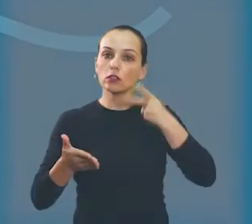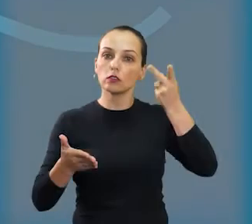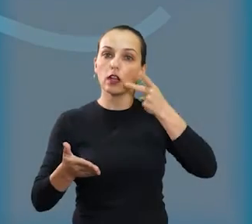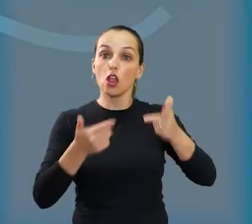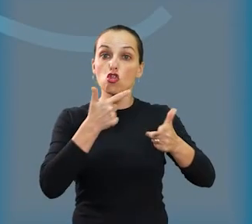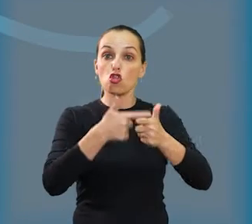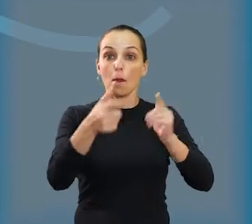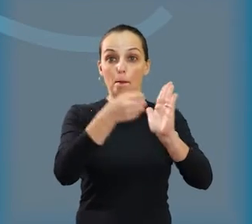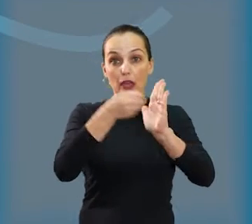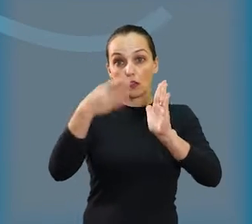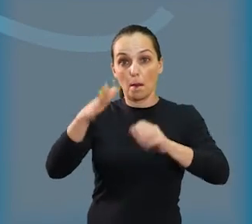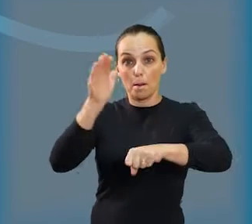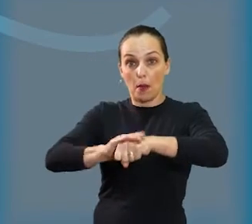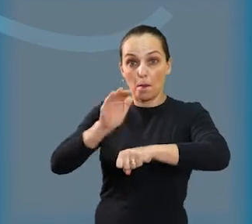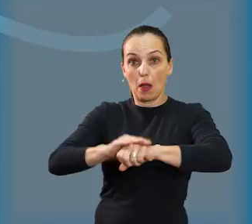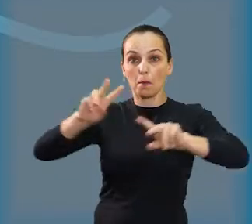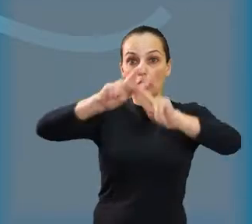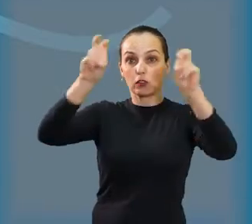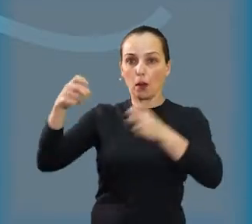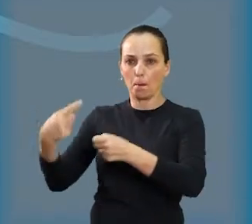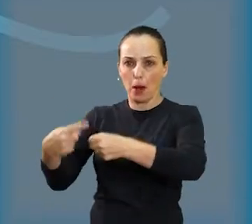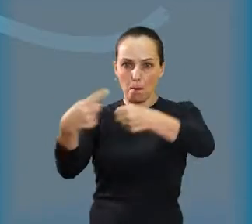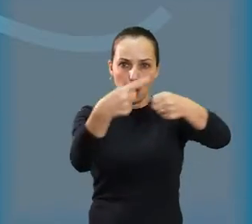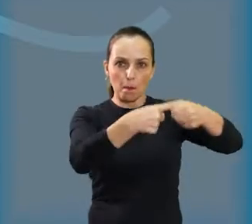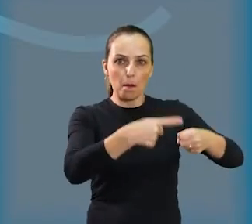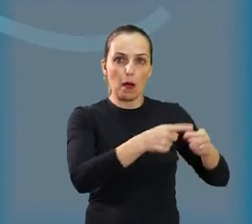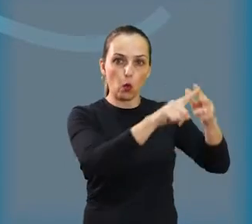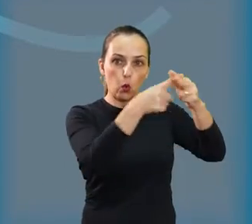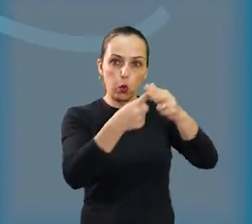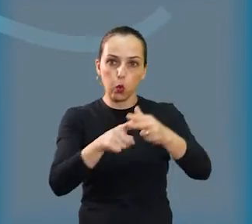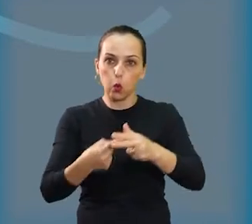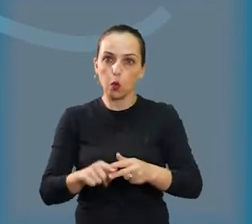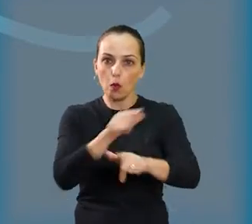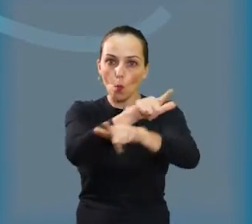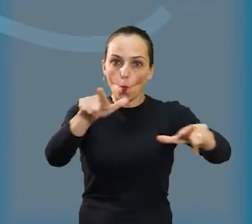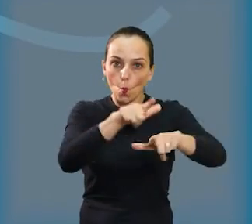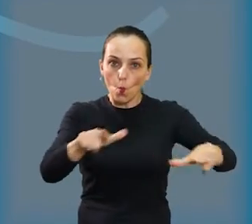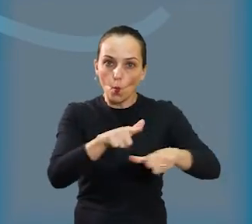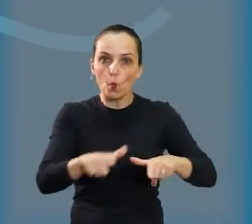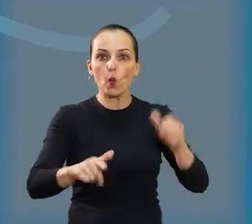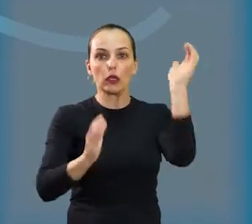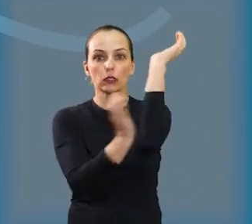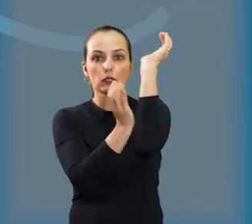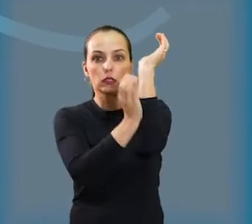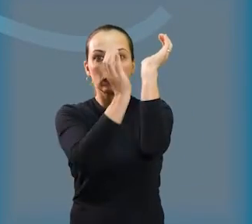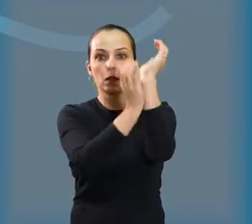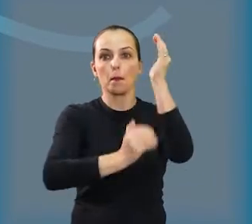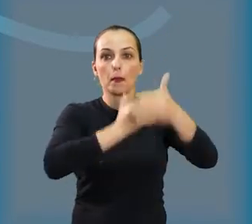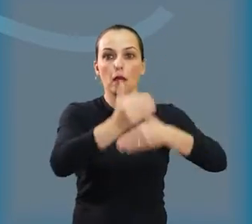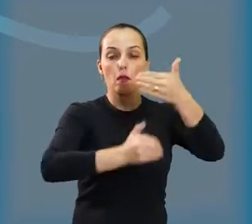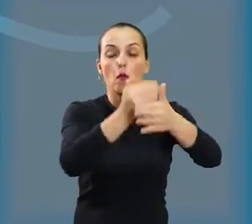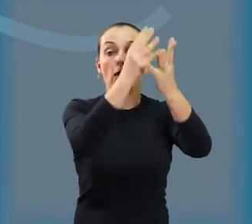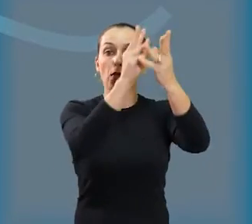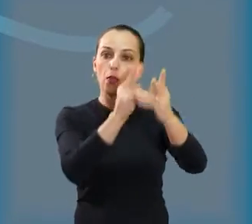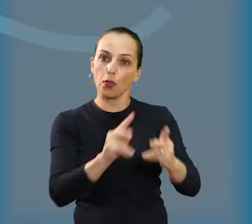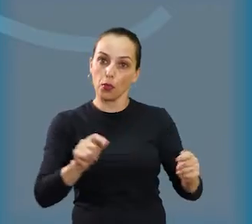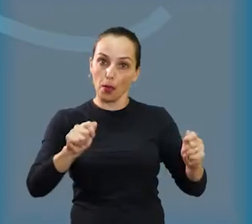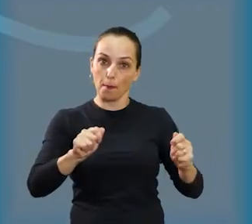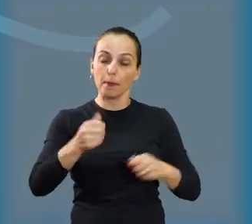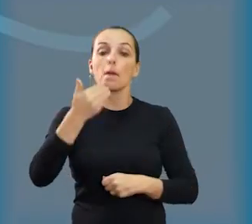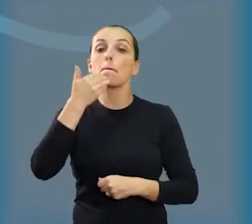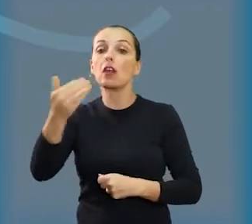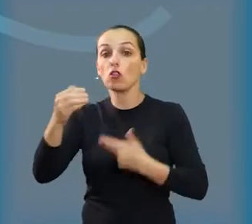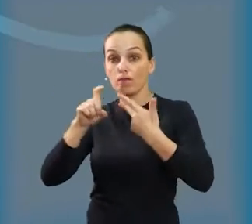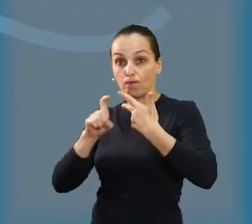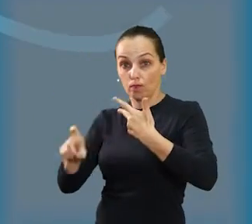Vim falar com vocês hoje sobre a indicação que realizei solicitando a Prefeitura de Araraquara que seja estudada a possibilidade